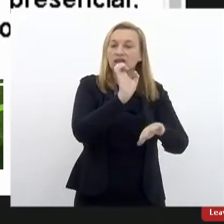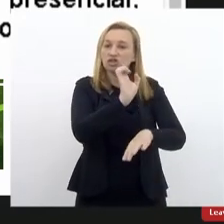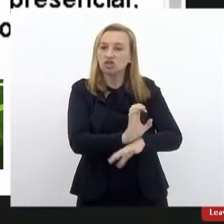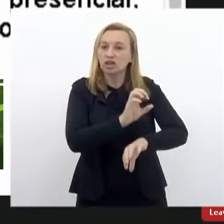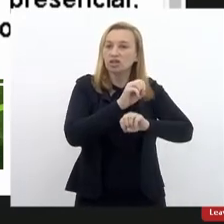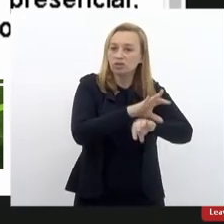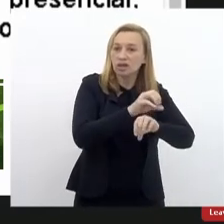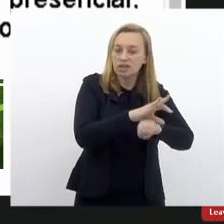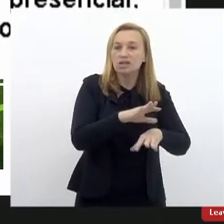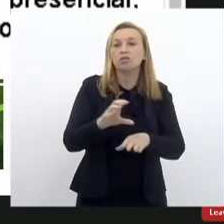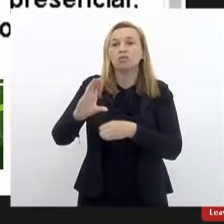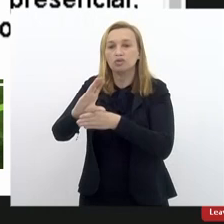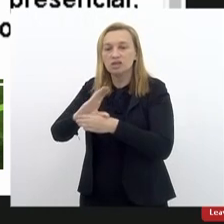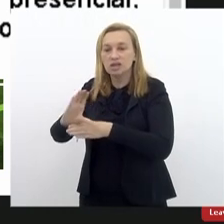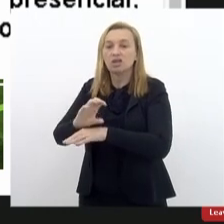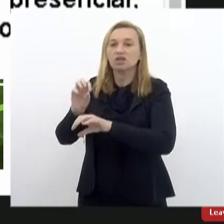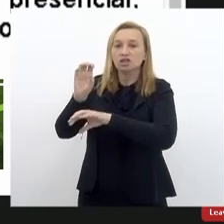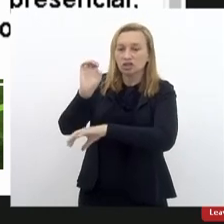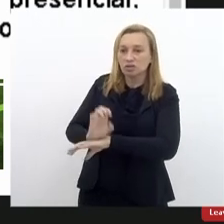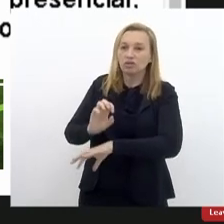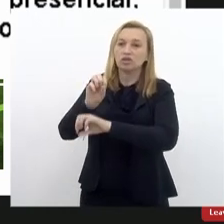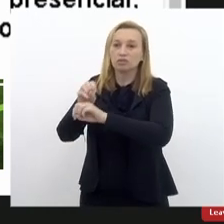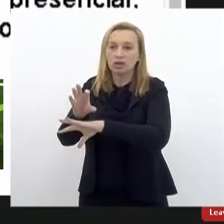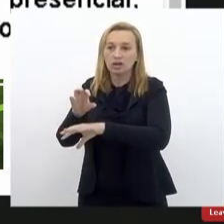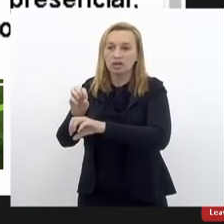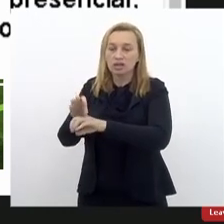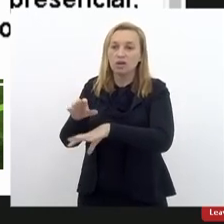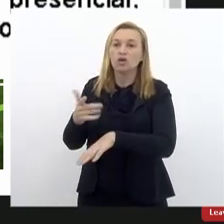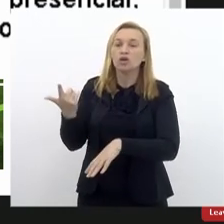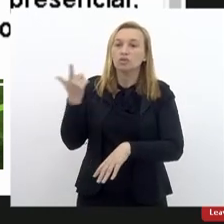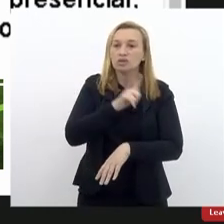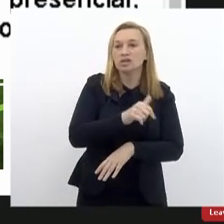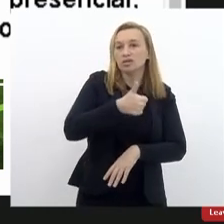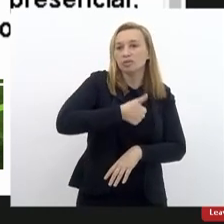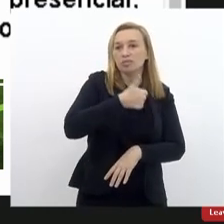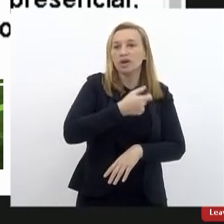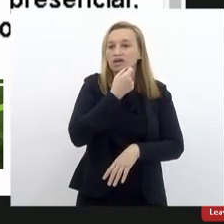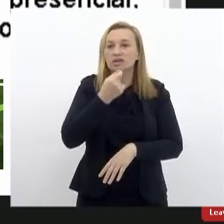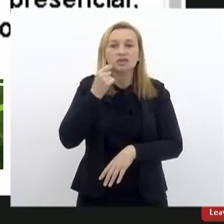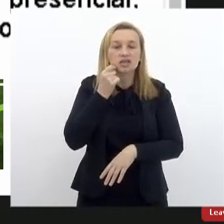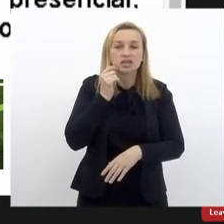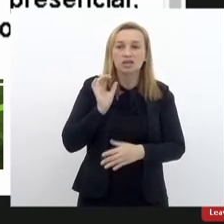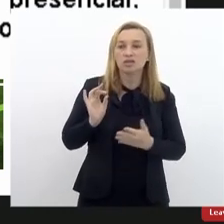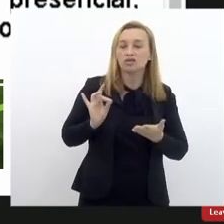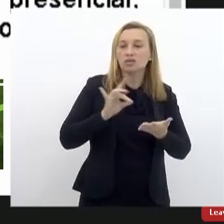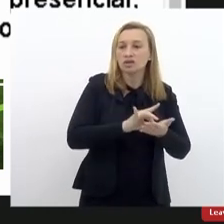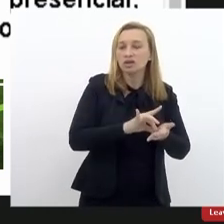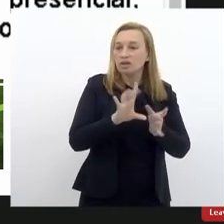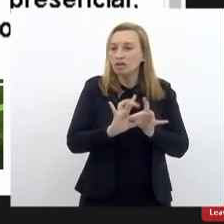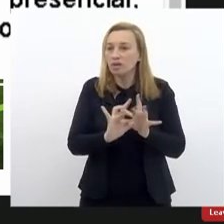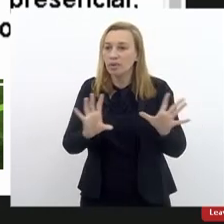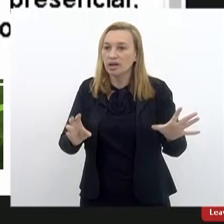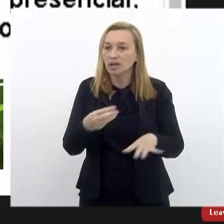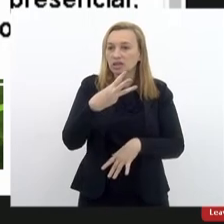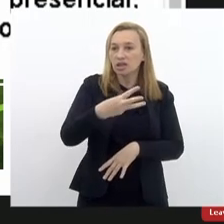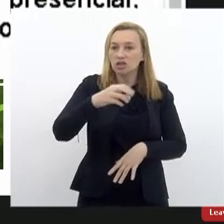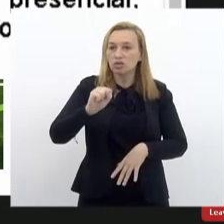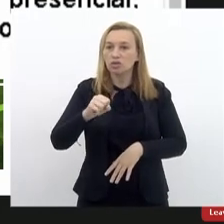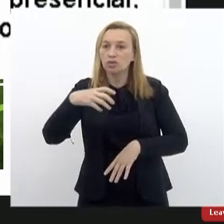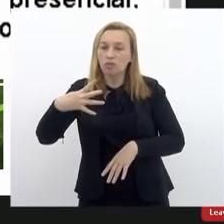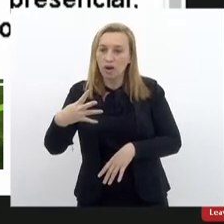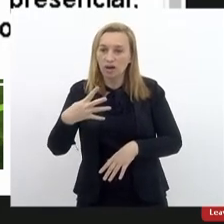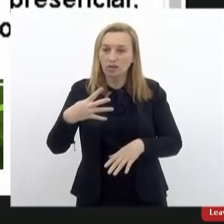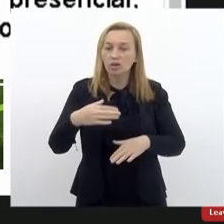Educação e o Conselho de Estado de Educação, e conseguimos, no dia 1º de setembro, oficializar a Deliberação 384, que